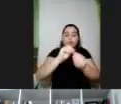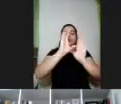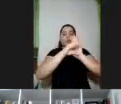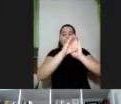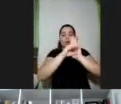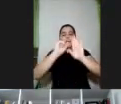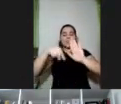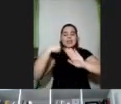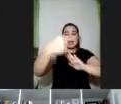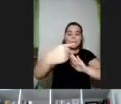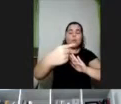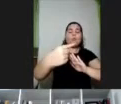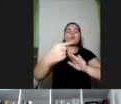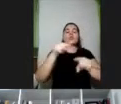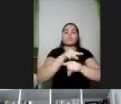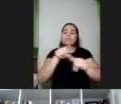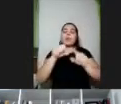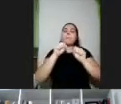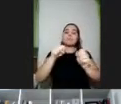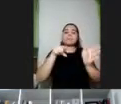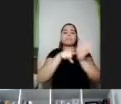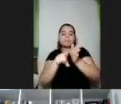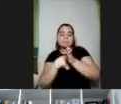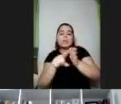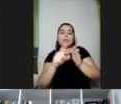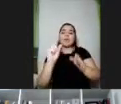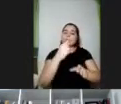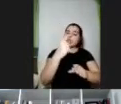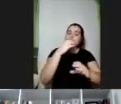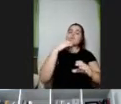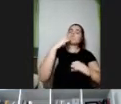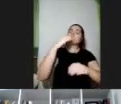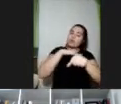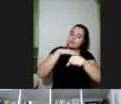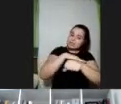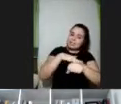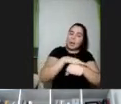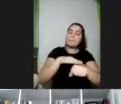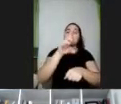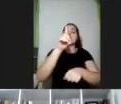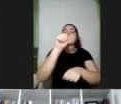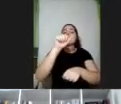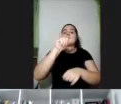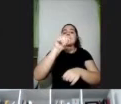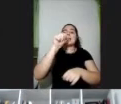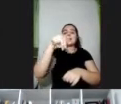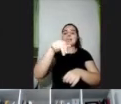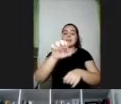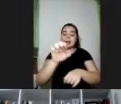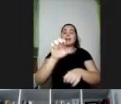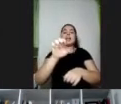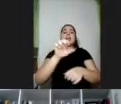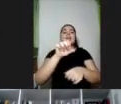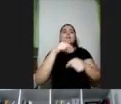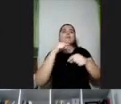possa também abrir e aí conversar. Daiane, que está aqui com a gente, que é parceira aí também há tantos anos, vai anotar aí todas as